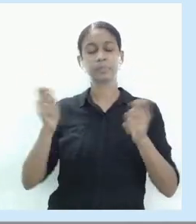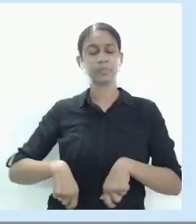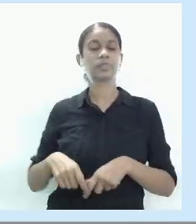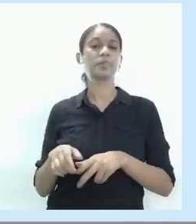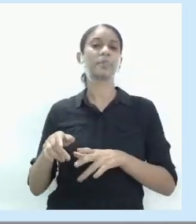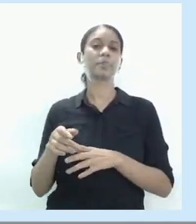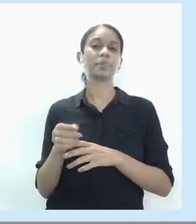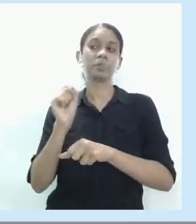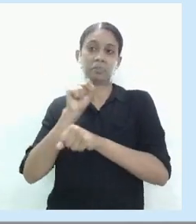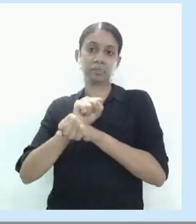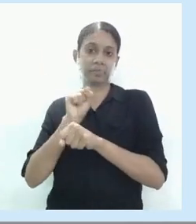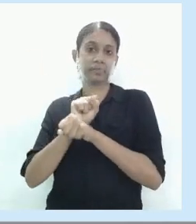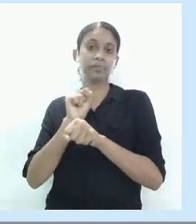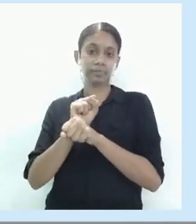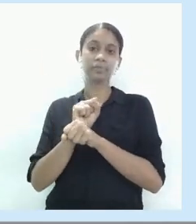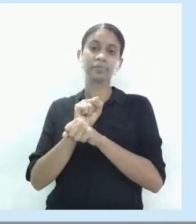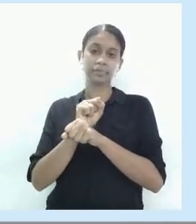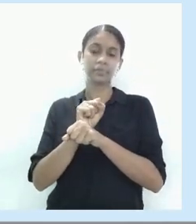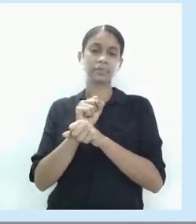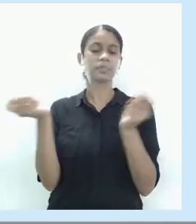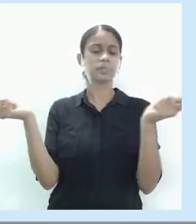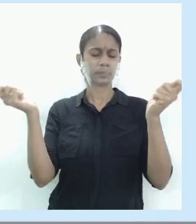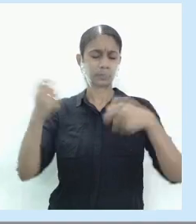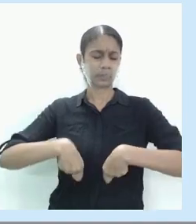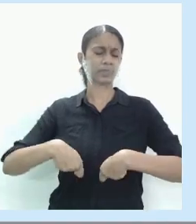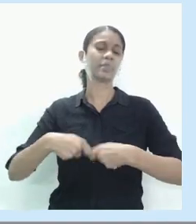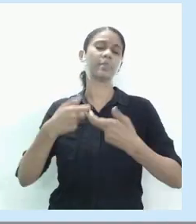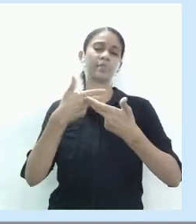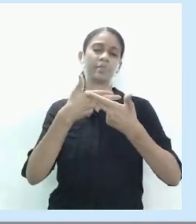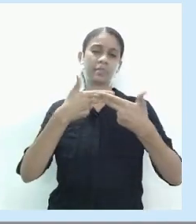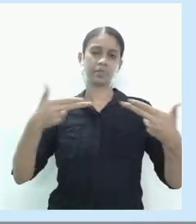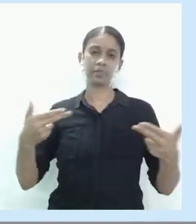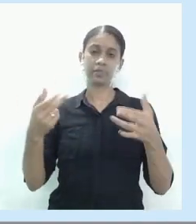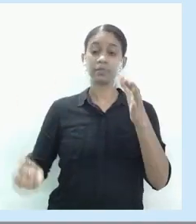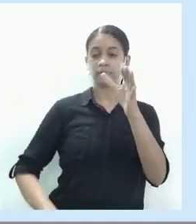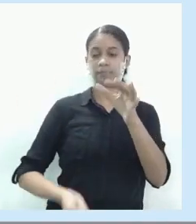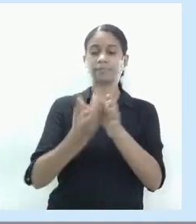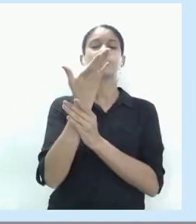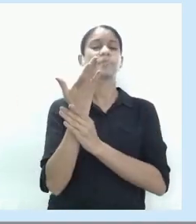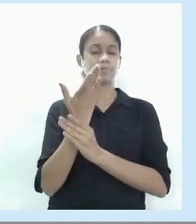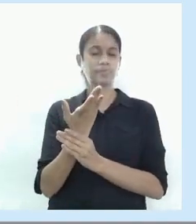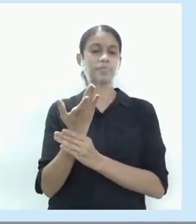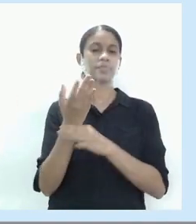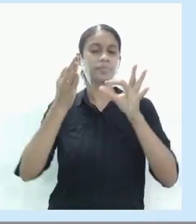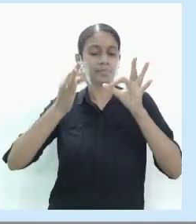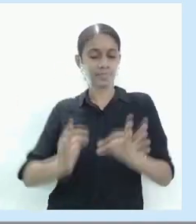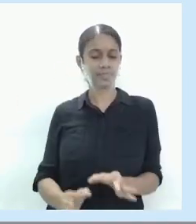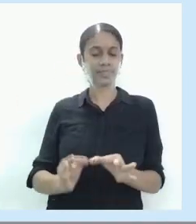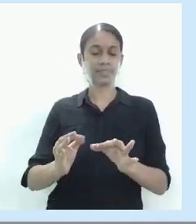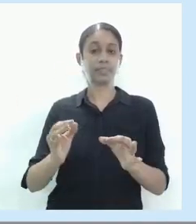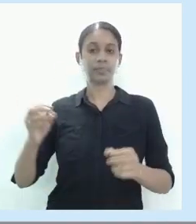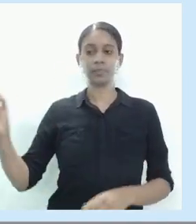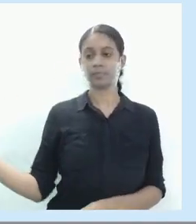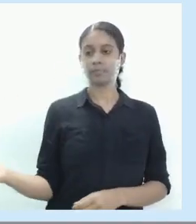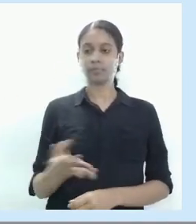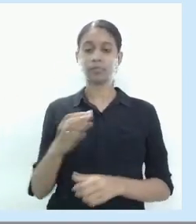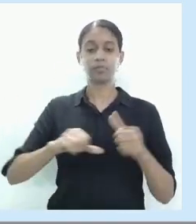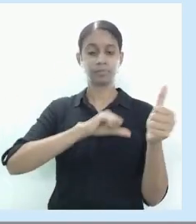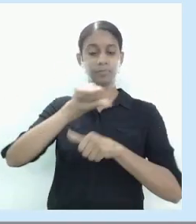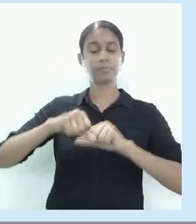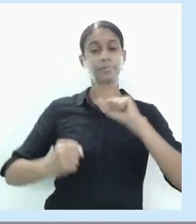perspectiva muito boa e possibilidades inimagináveis vão surgir. E aí, com certeza, será uma nova revolução industrial